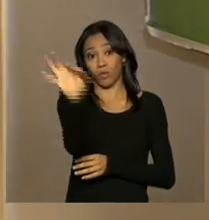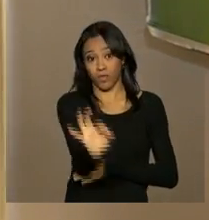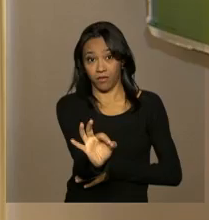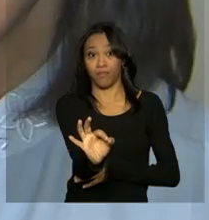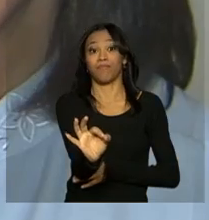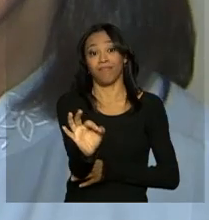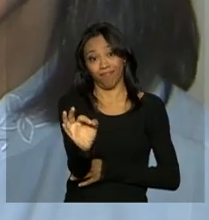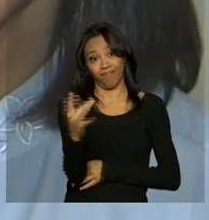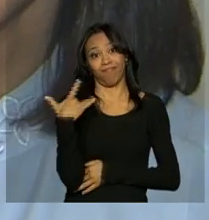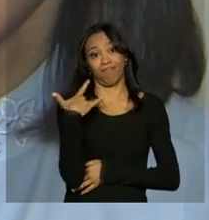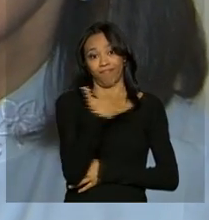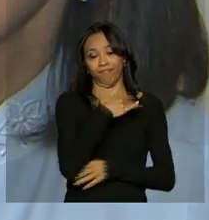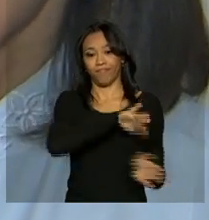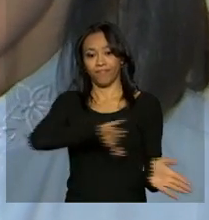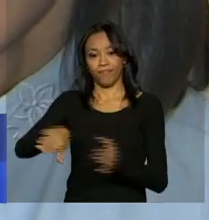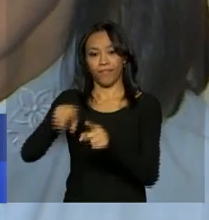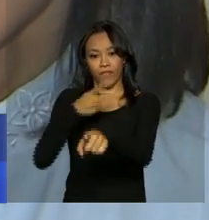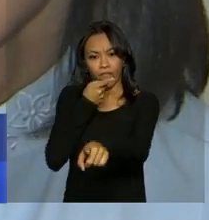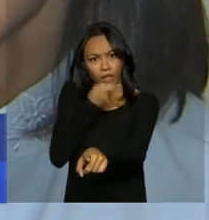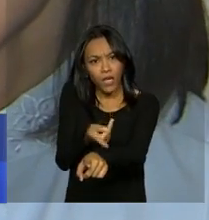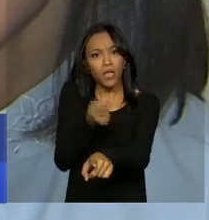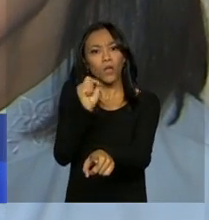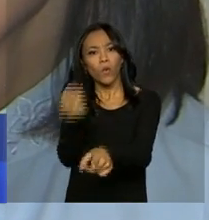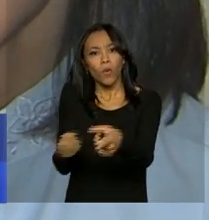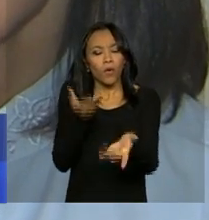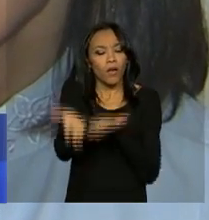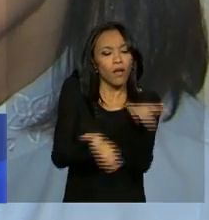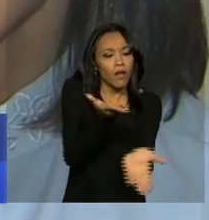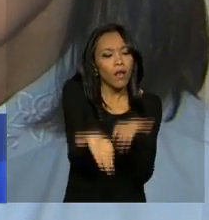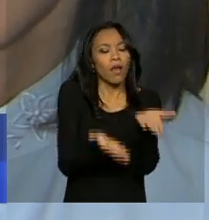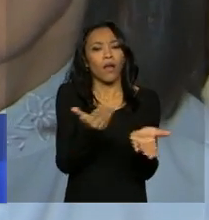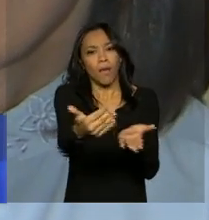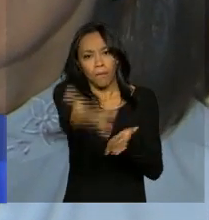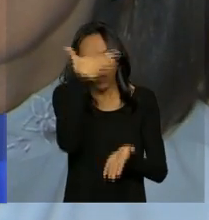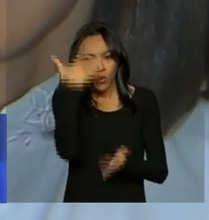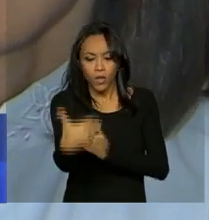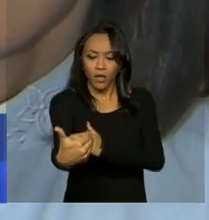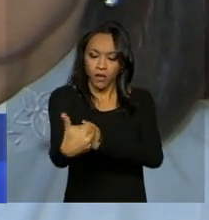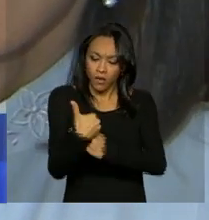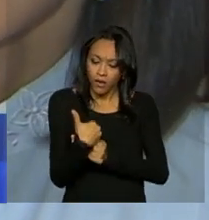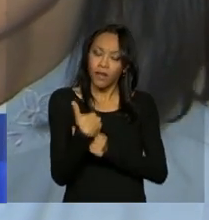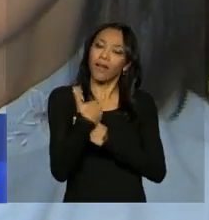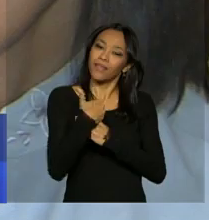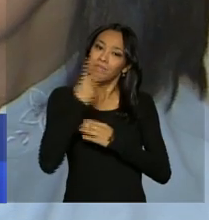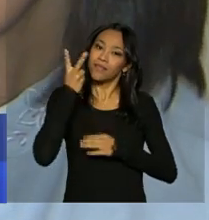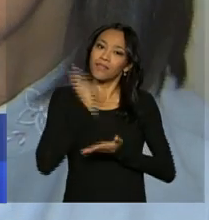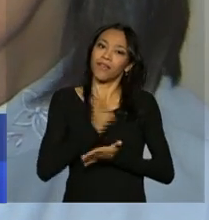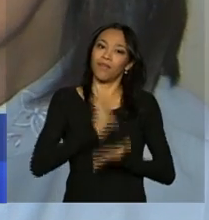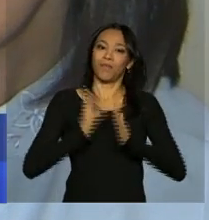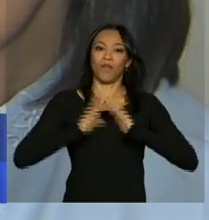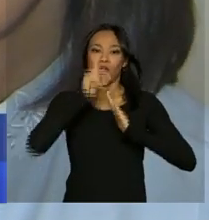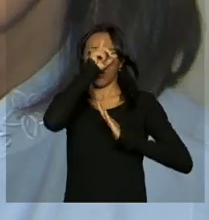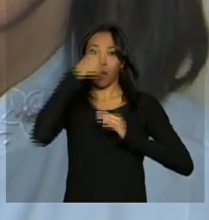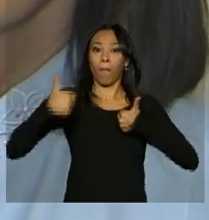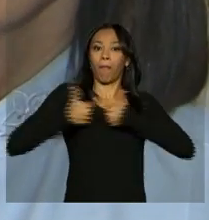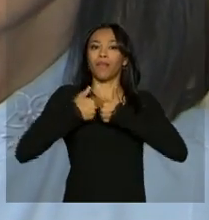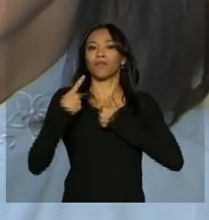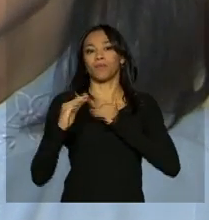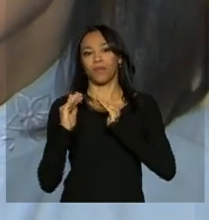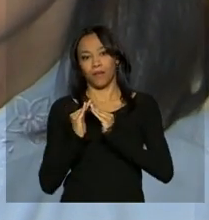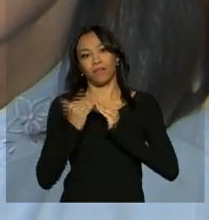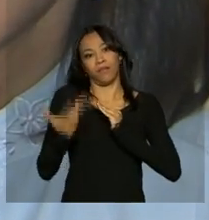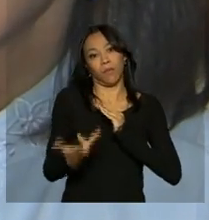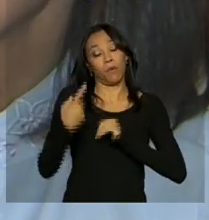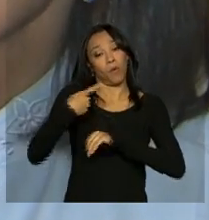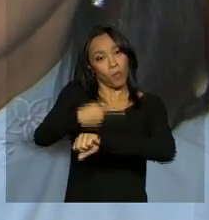atenção básica. A porta de entrada para o atendimento do paciente é sempre no centro de próximo da sua residência. Então ele